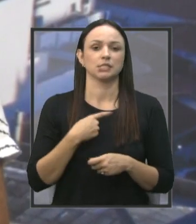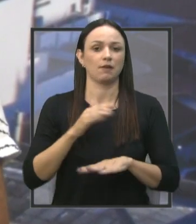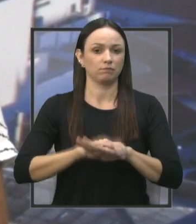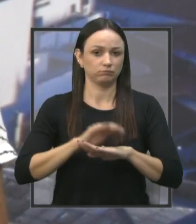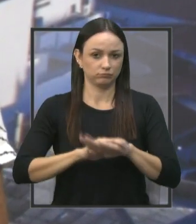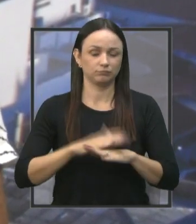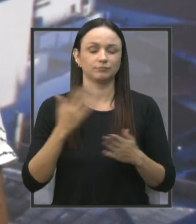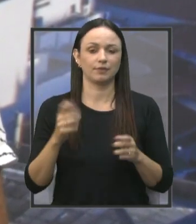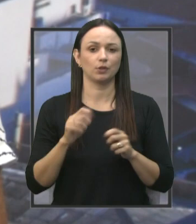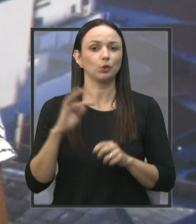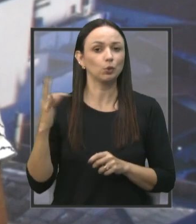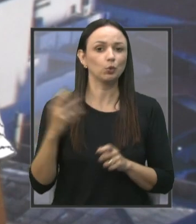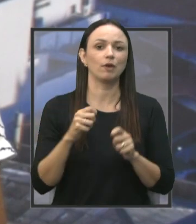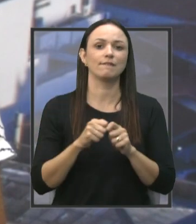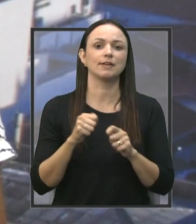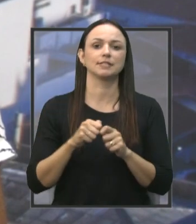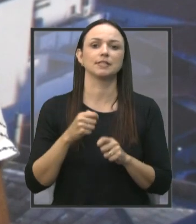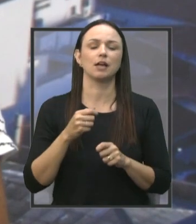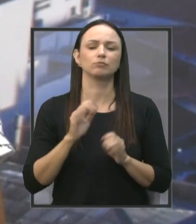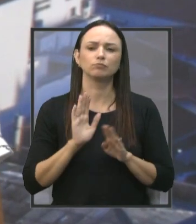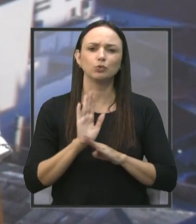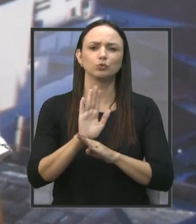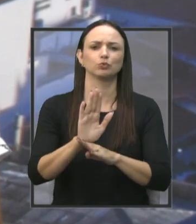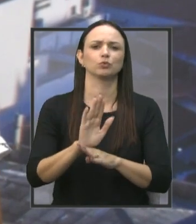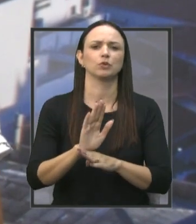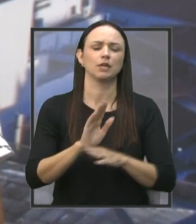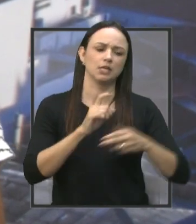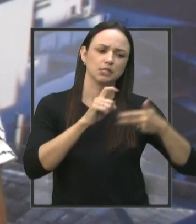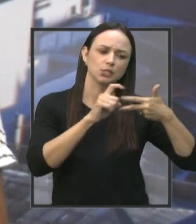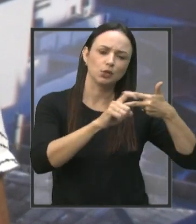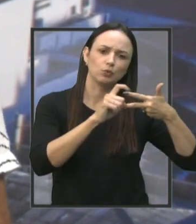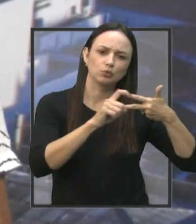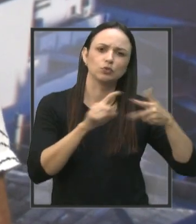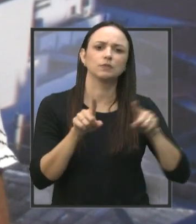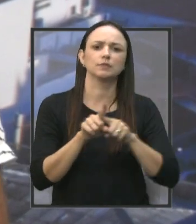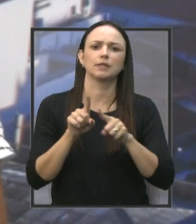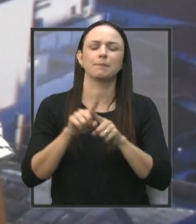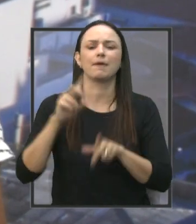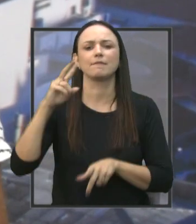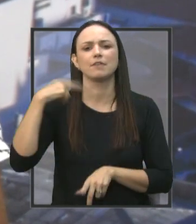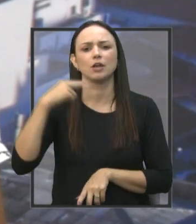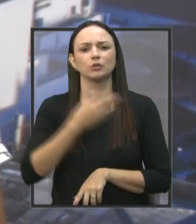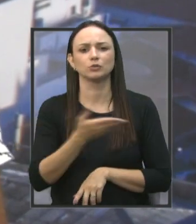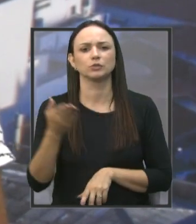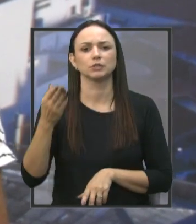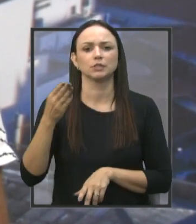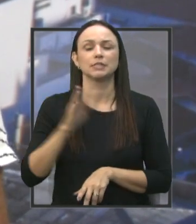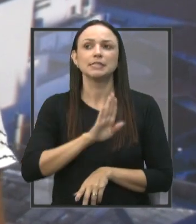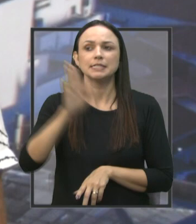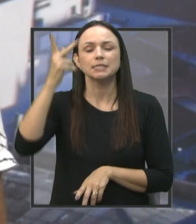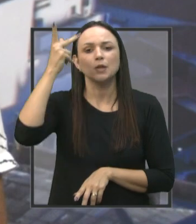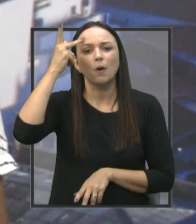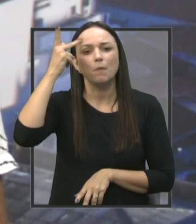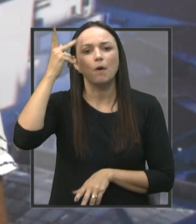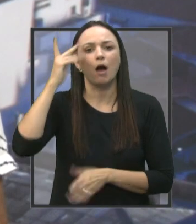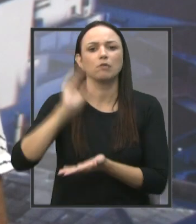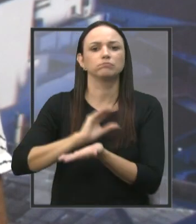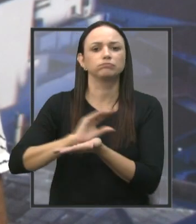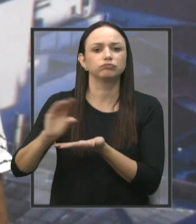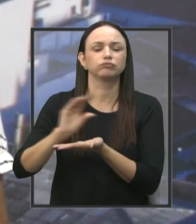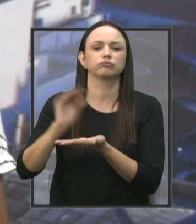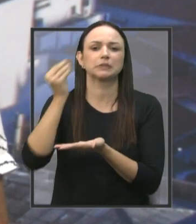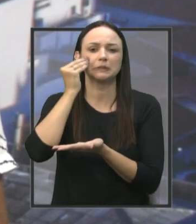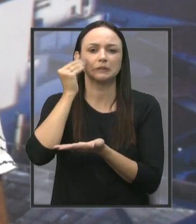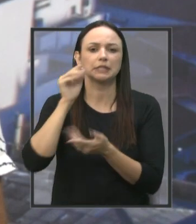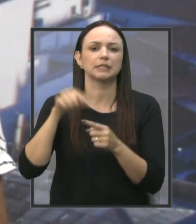ser em pró de tanto do executivo, né? Para os vereadores, São Paulo buscar os recursos que tem que